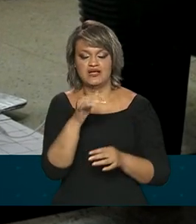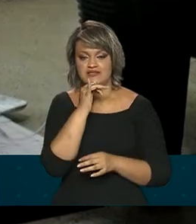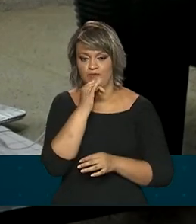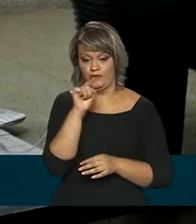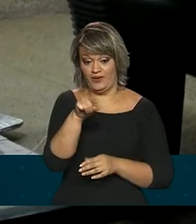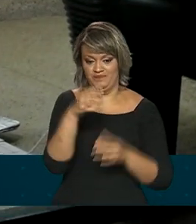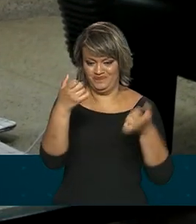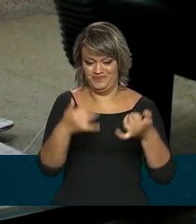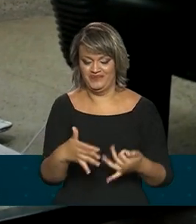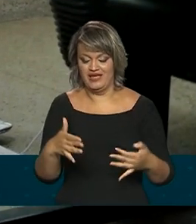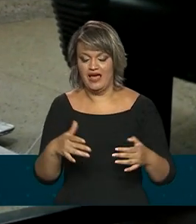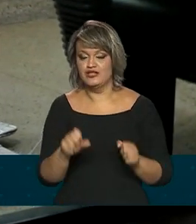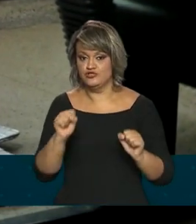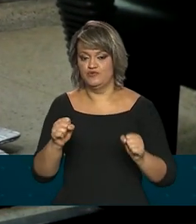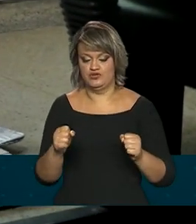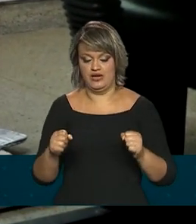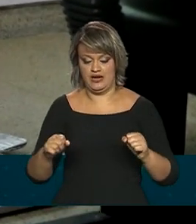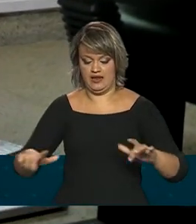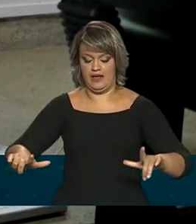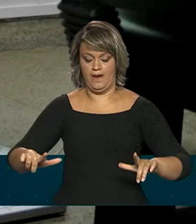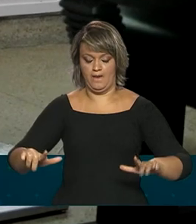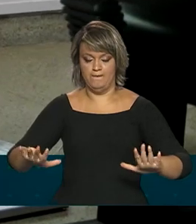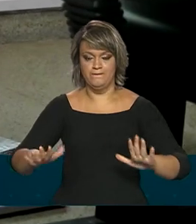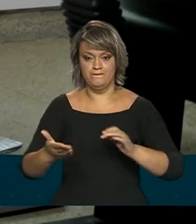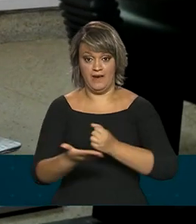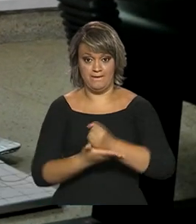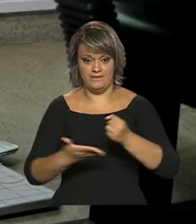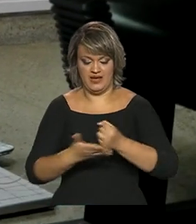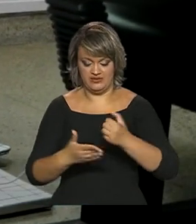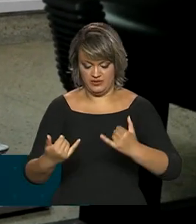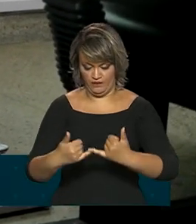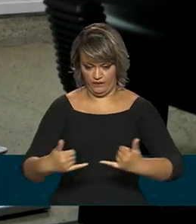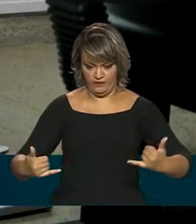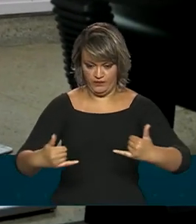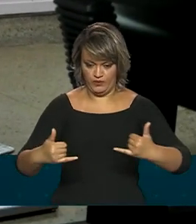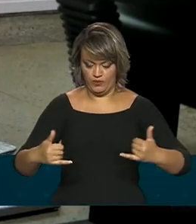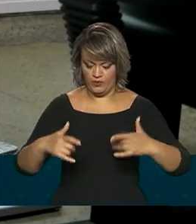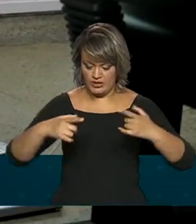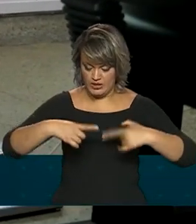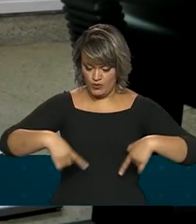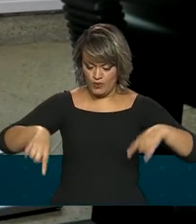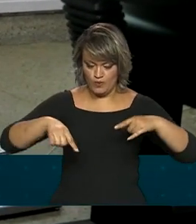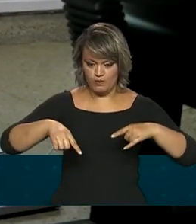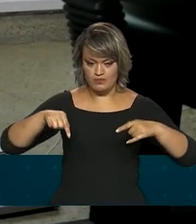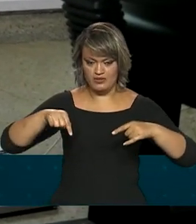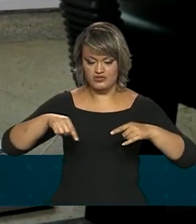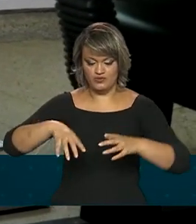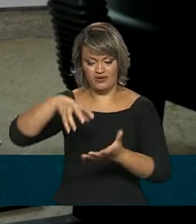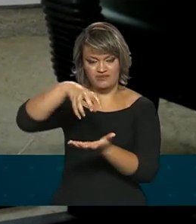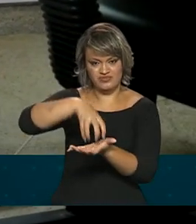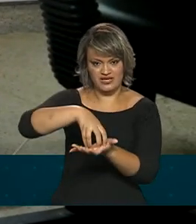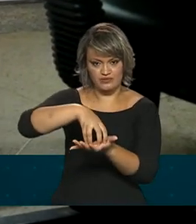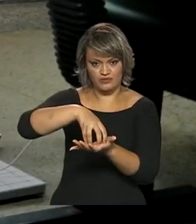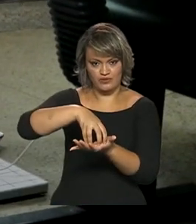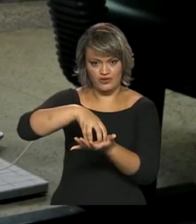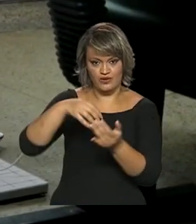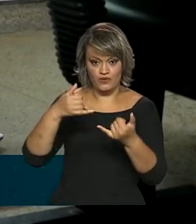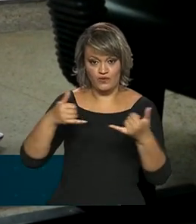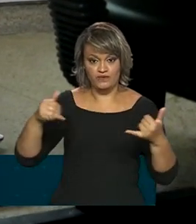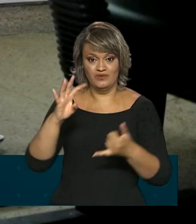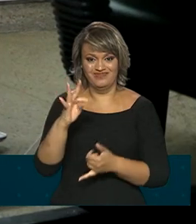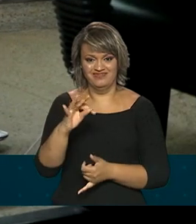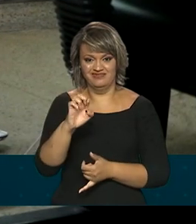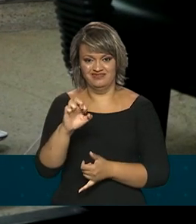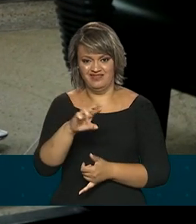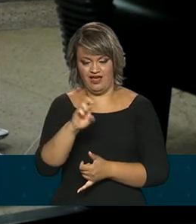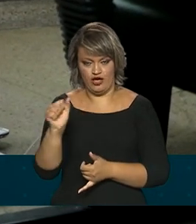poderia colocar uma base, por debaixo colocar os fios e bem no meio a gente colocar o centro com o fio pé. Porque aí,